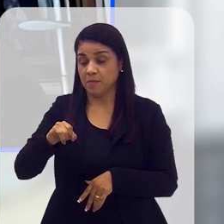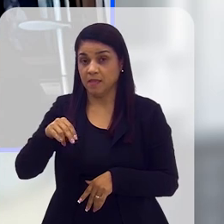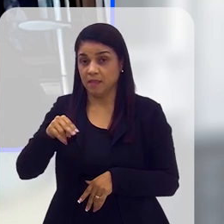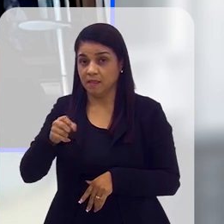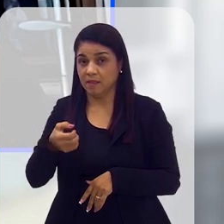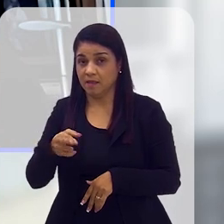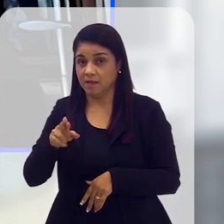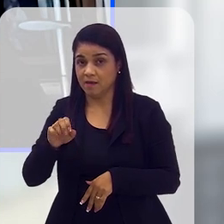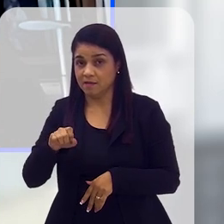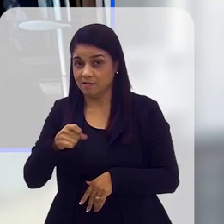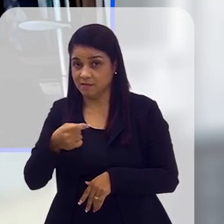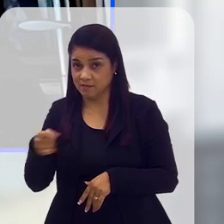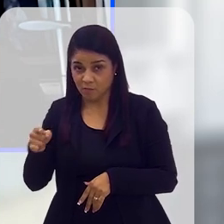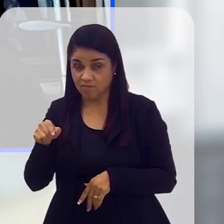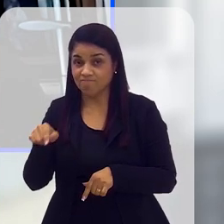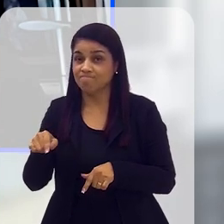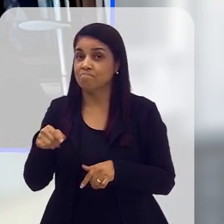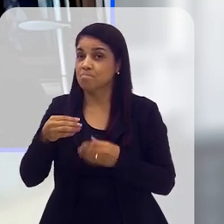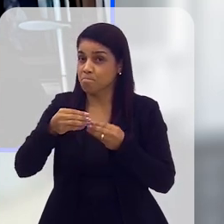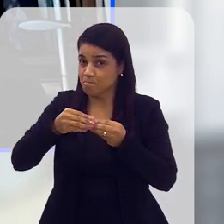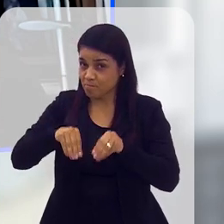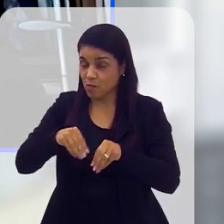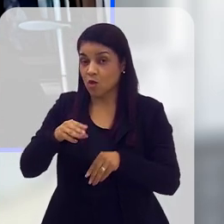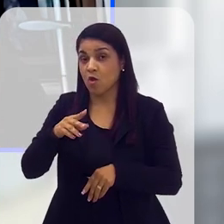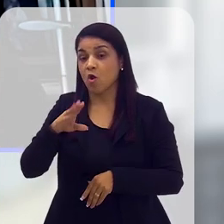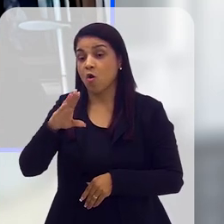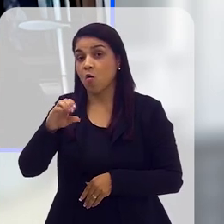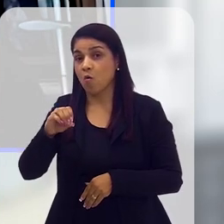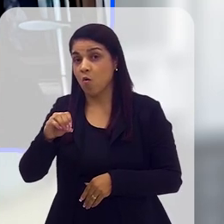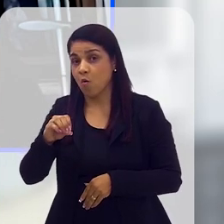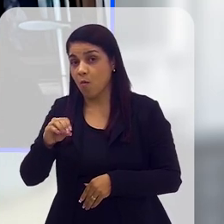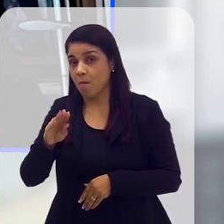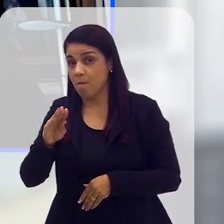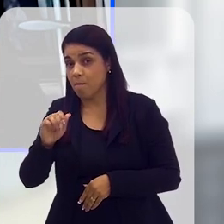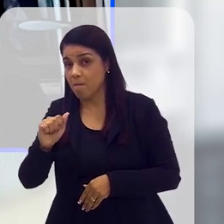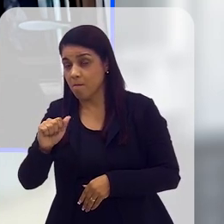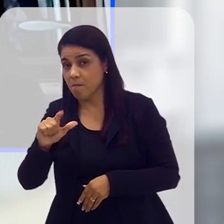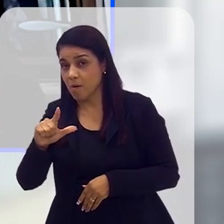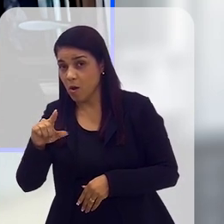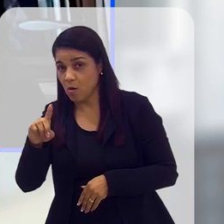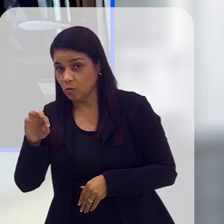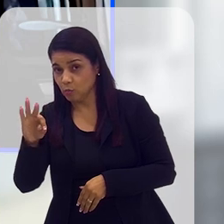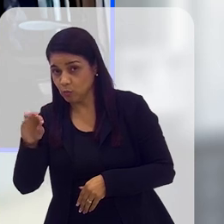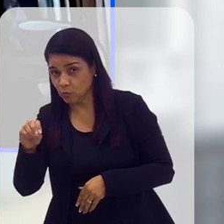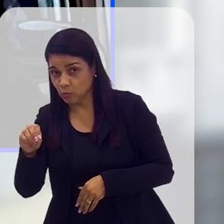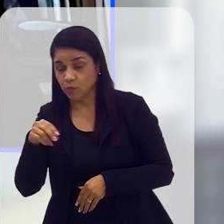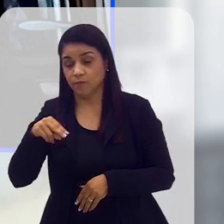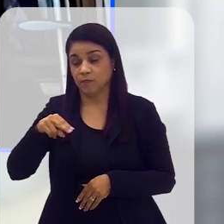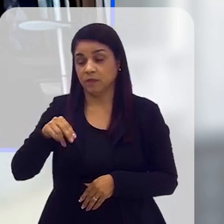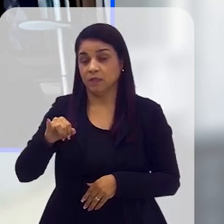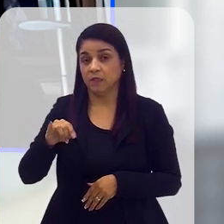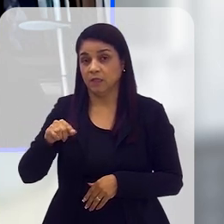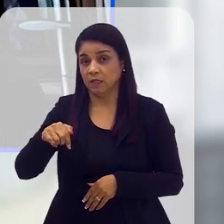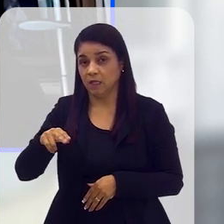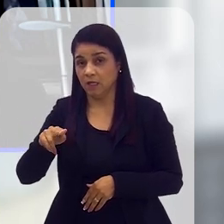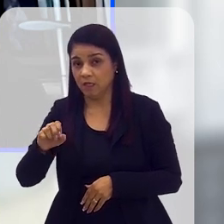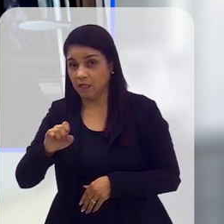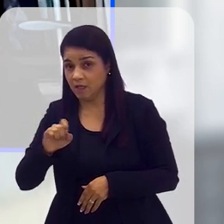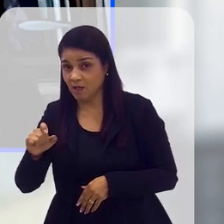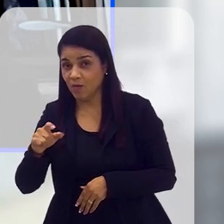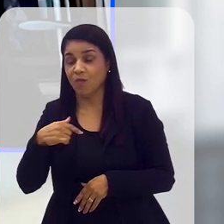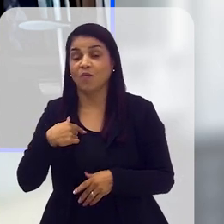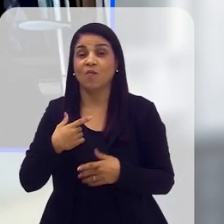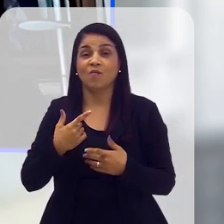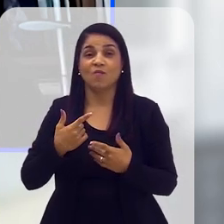mineração, um neoestrativismo, cobalto, por exemplo, lítio, níquel, as terras